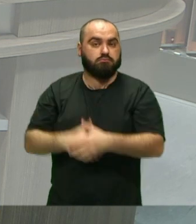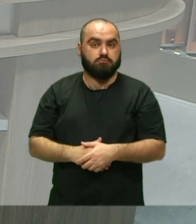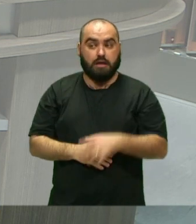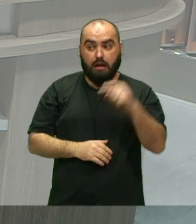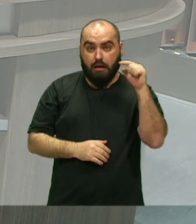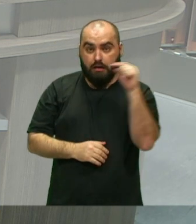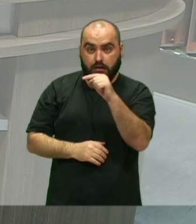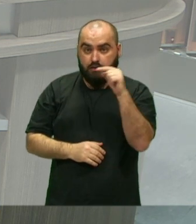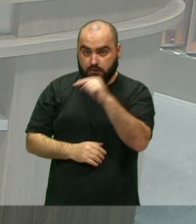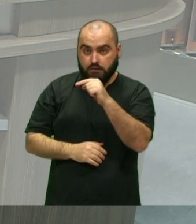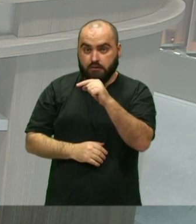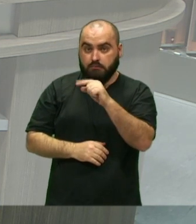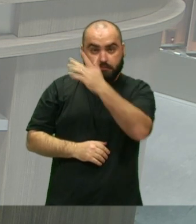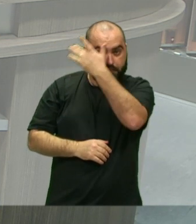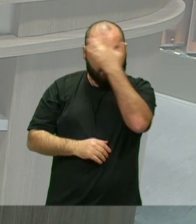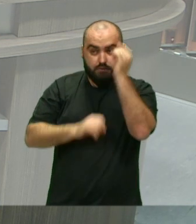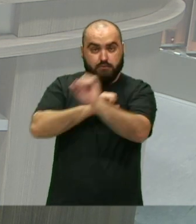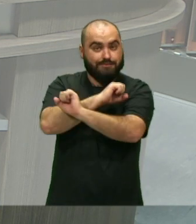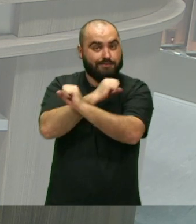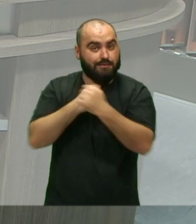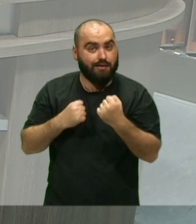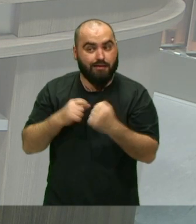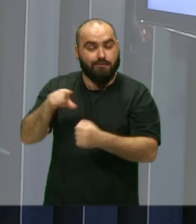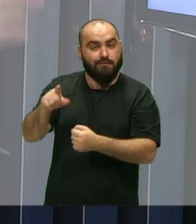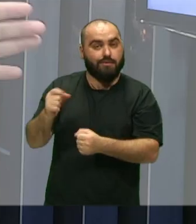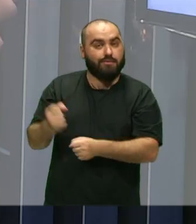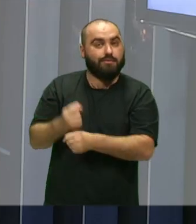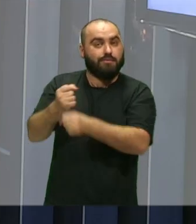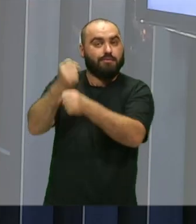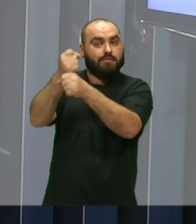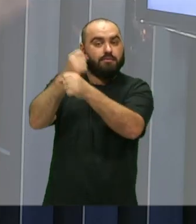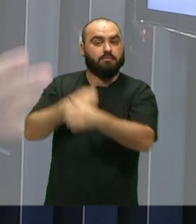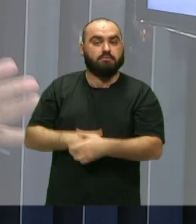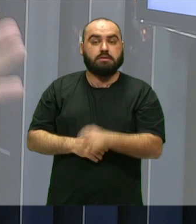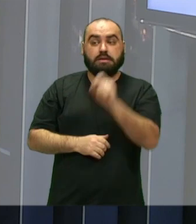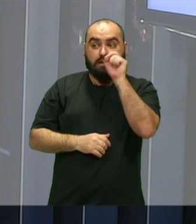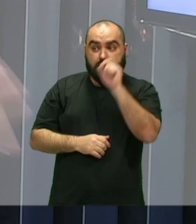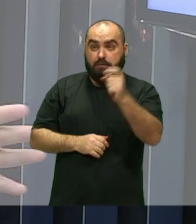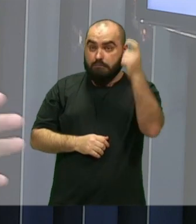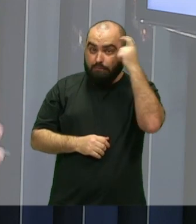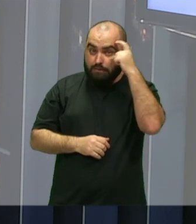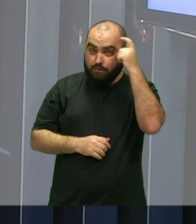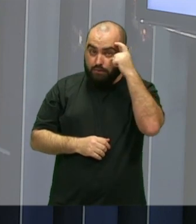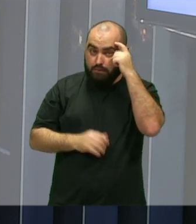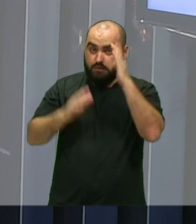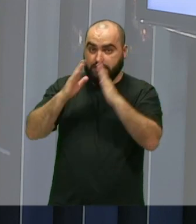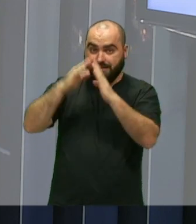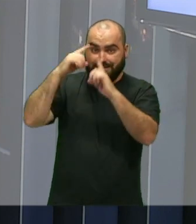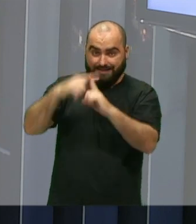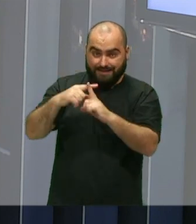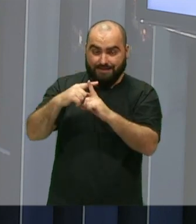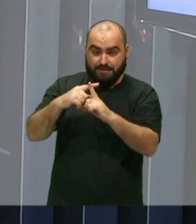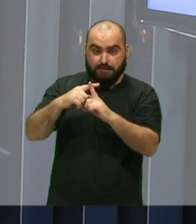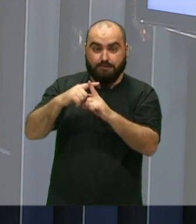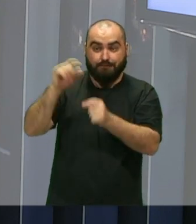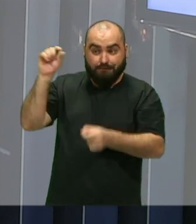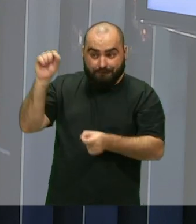foi feito Por mãos de escravizados E quem pensou A igreja Quem fez Foi Um